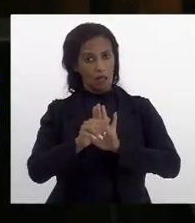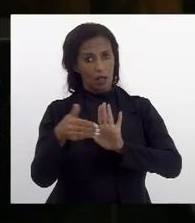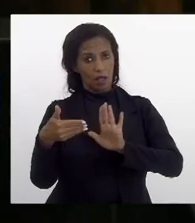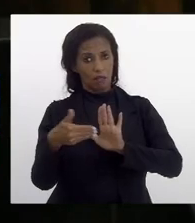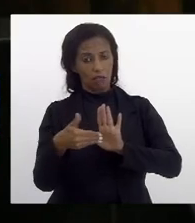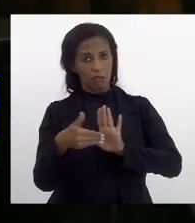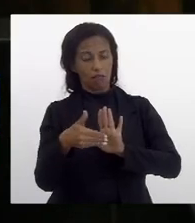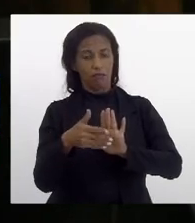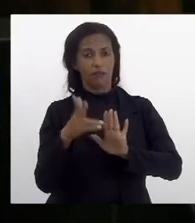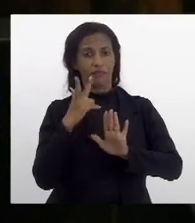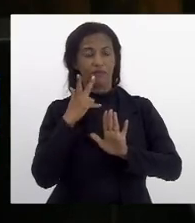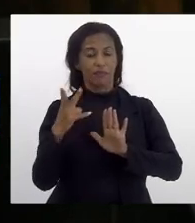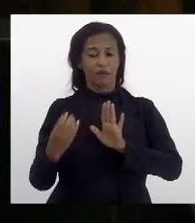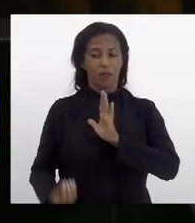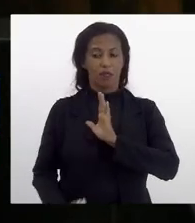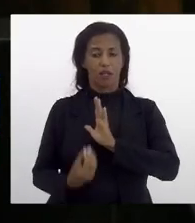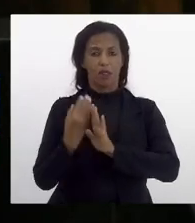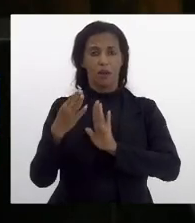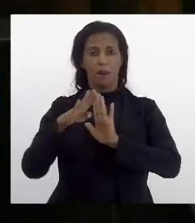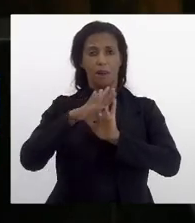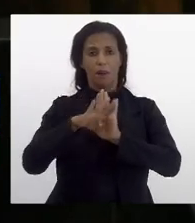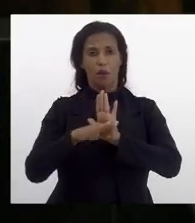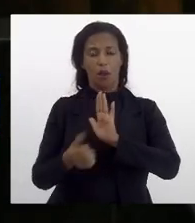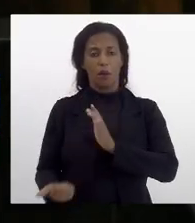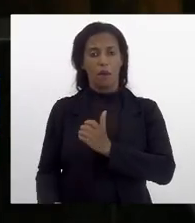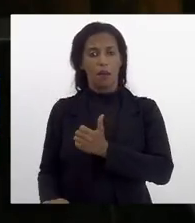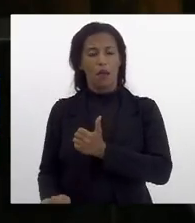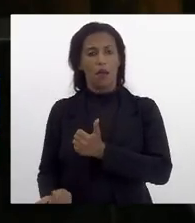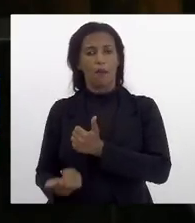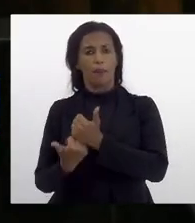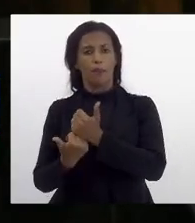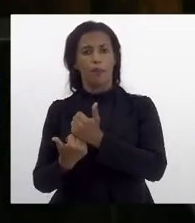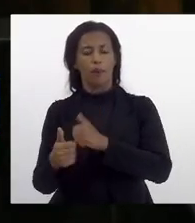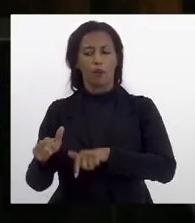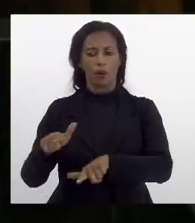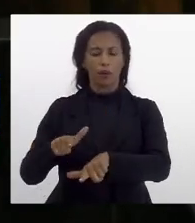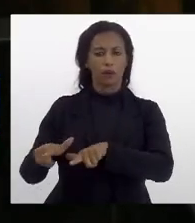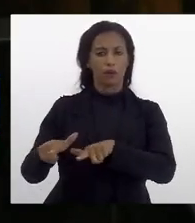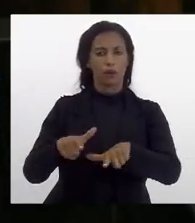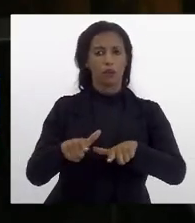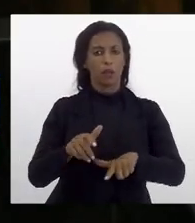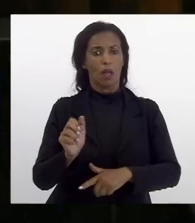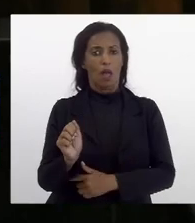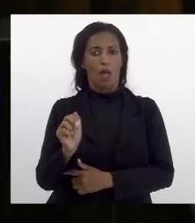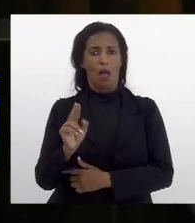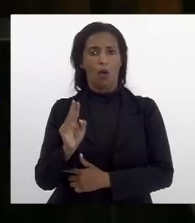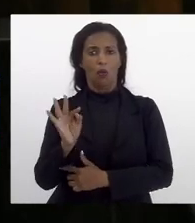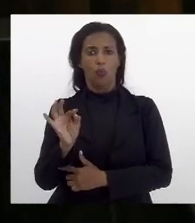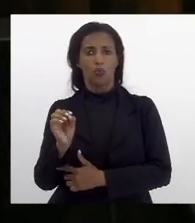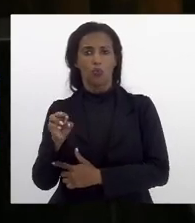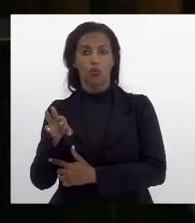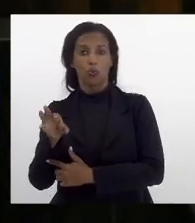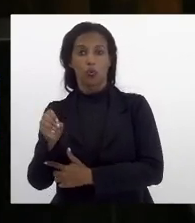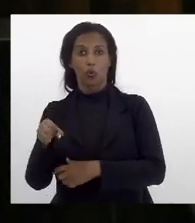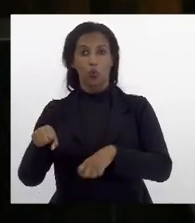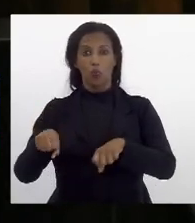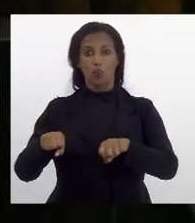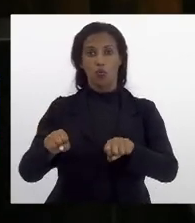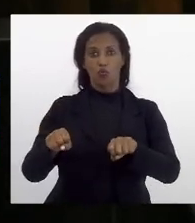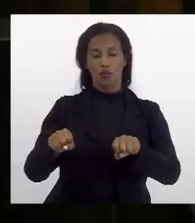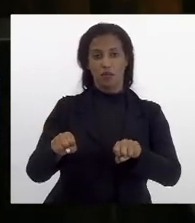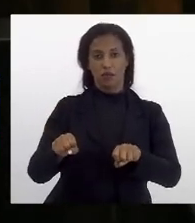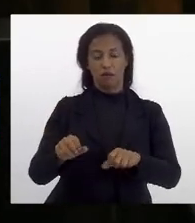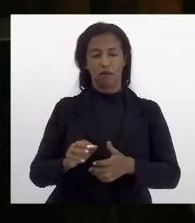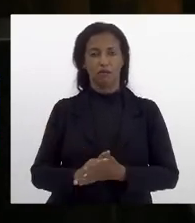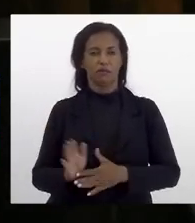sobre a criação do programa de apoio ao trabalhador autônomo motorizado